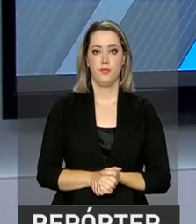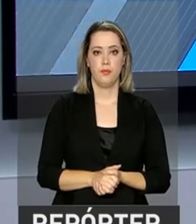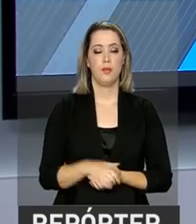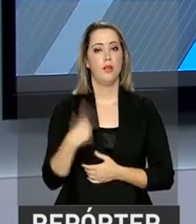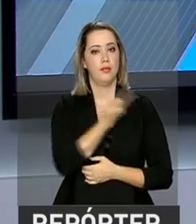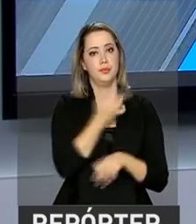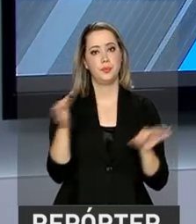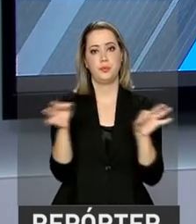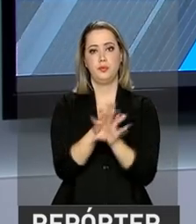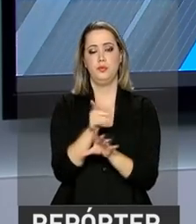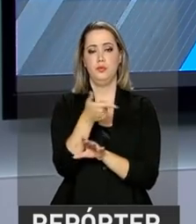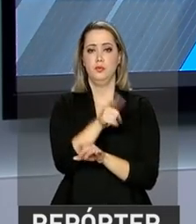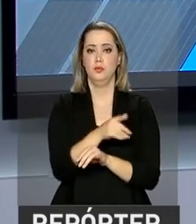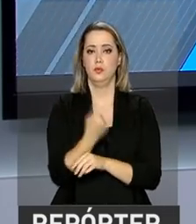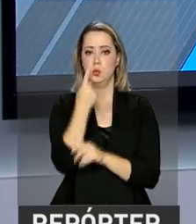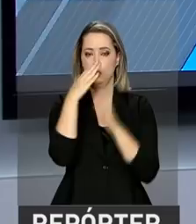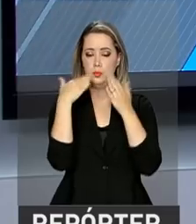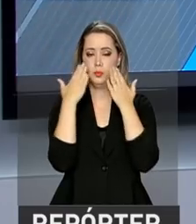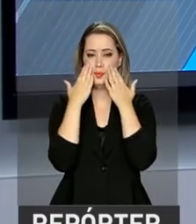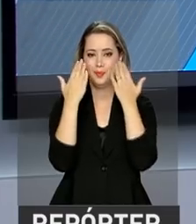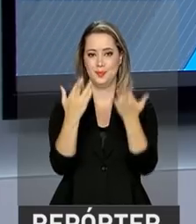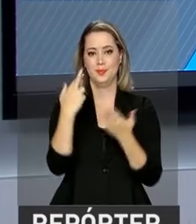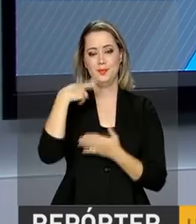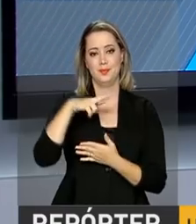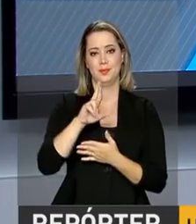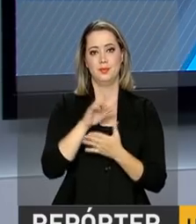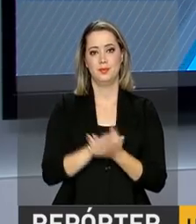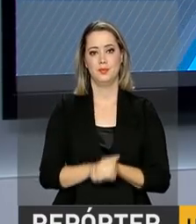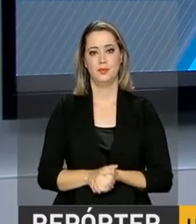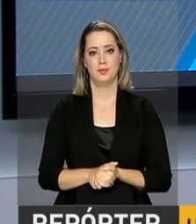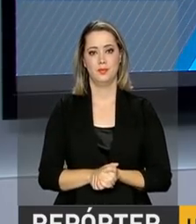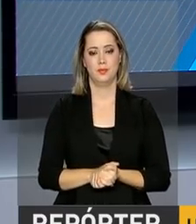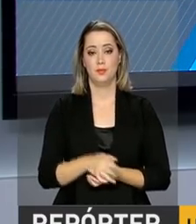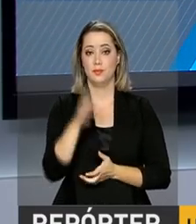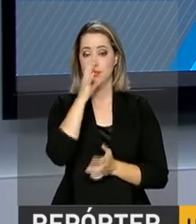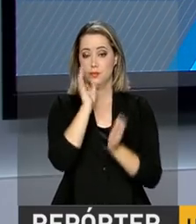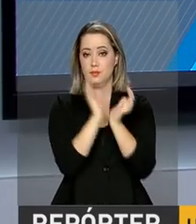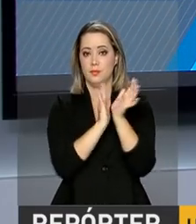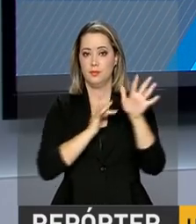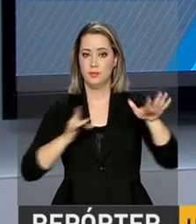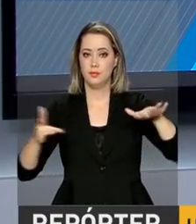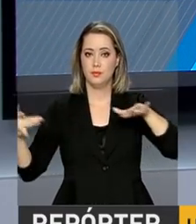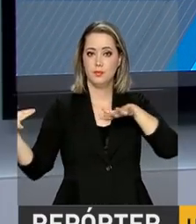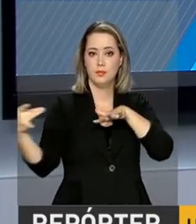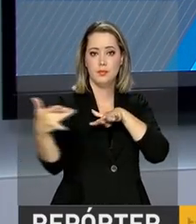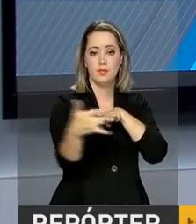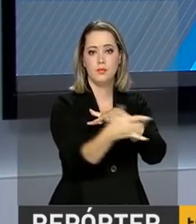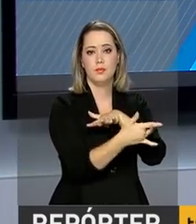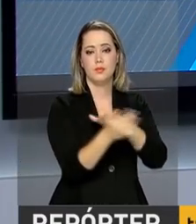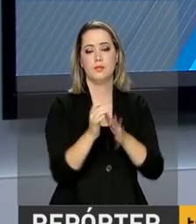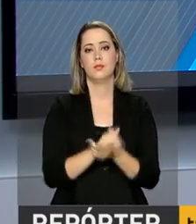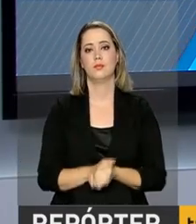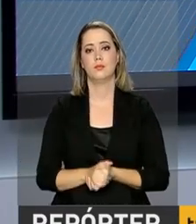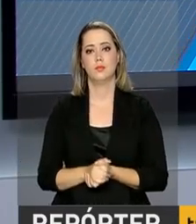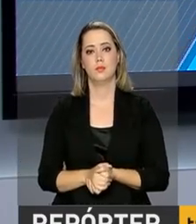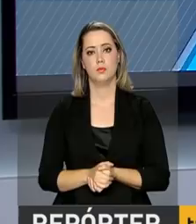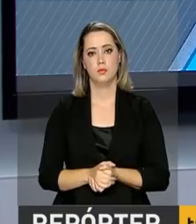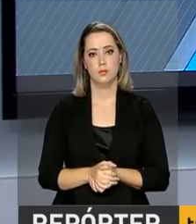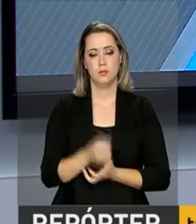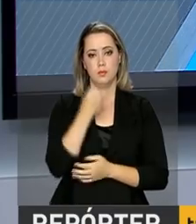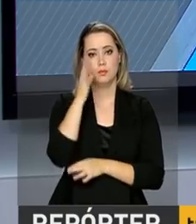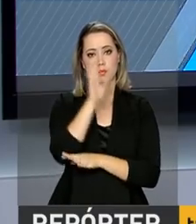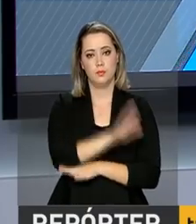E nós ficamos por aqui, voltamos em uma hora na próxima edição do Repórter NBR. Acompanhe as novidades também pelas nossas redes sociais.